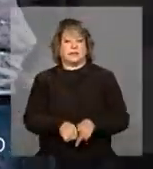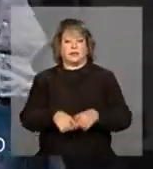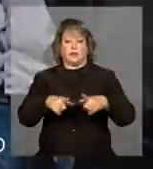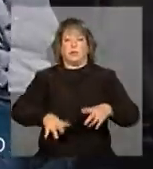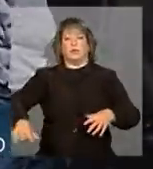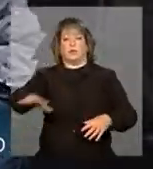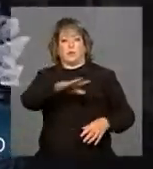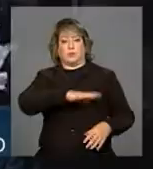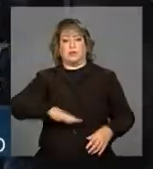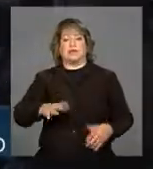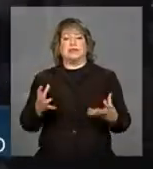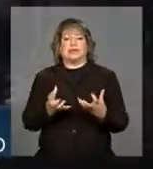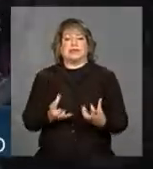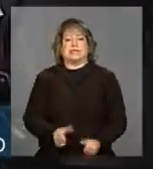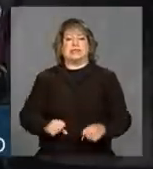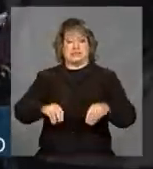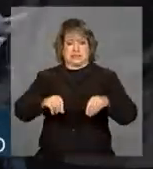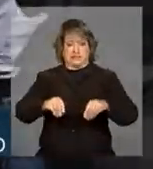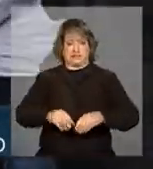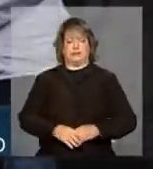região do semiárido.